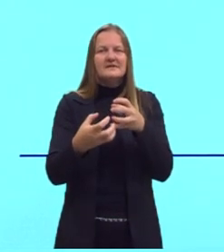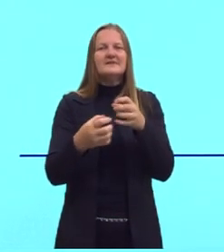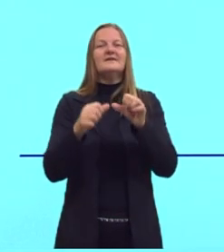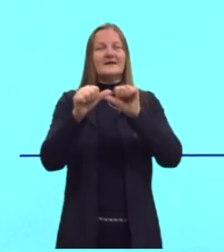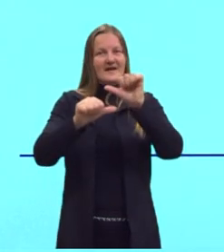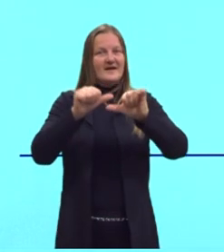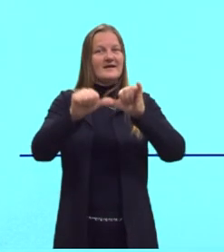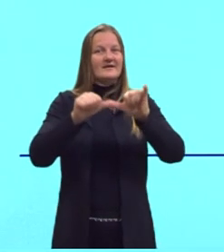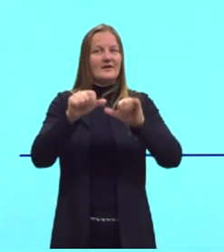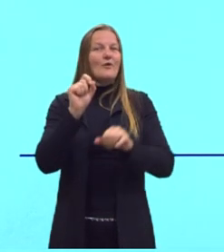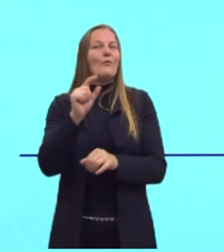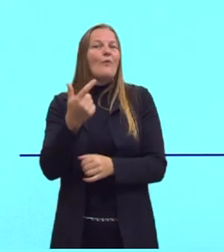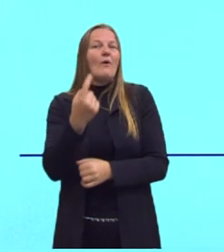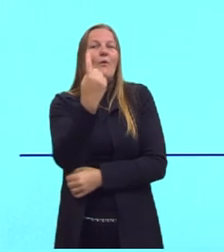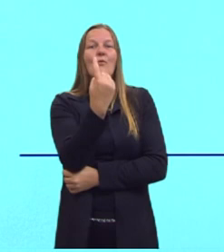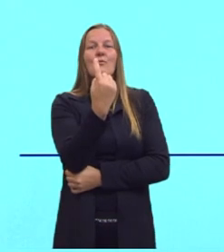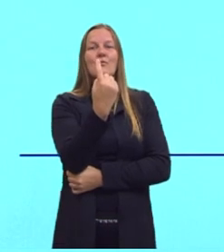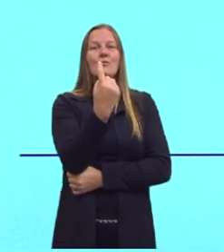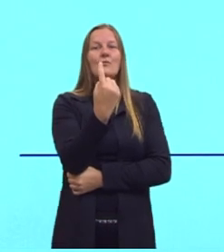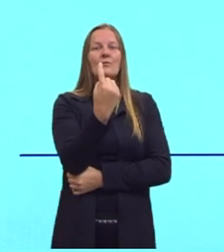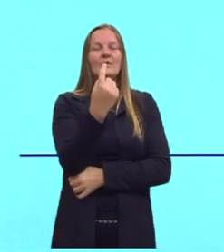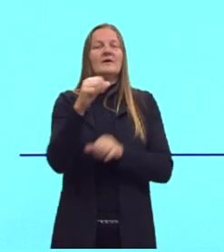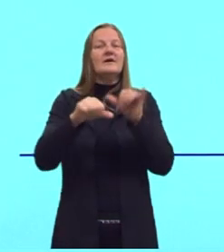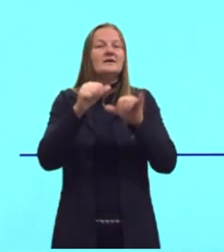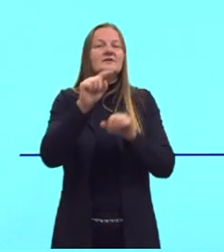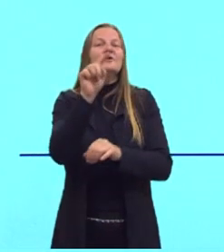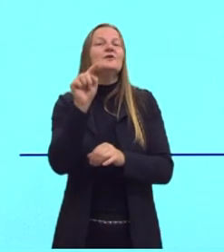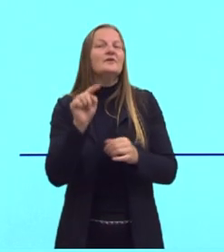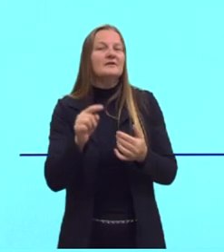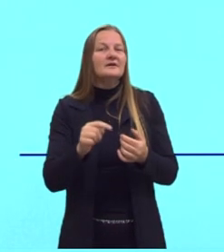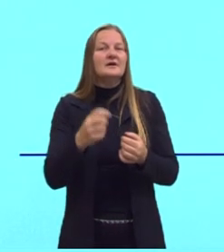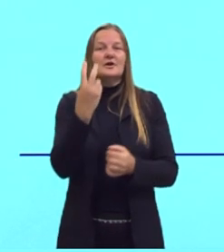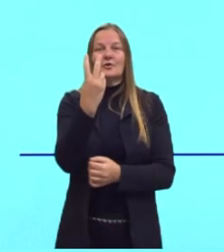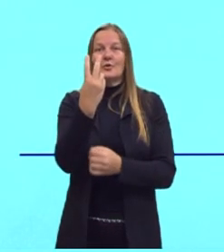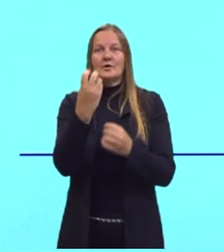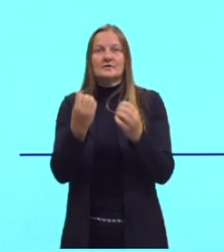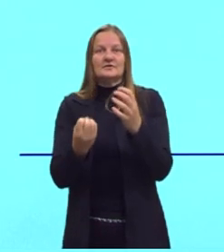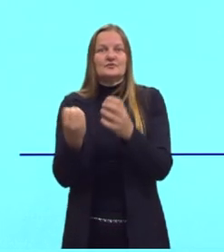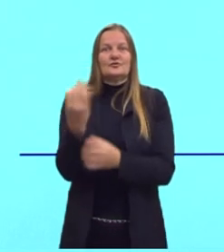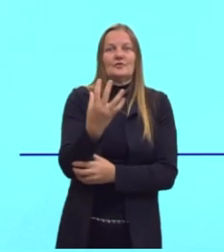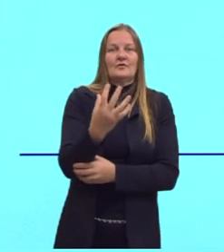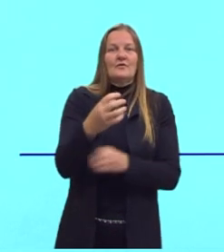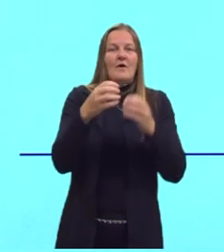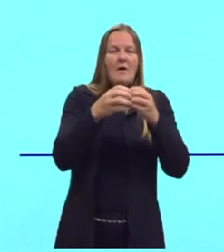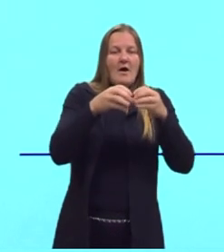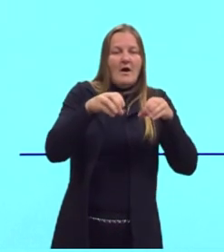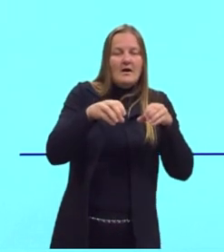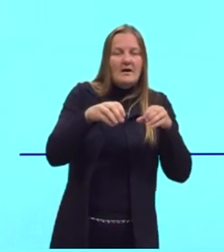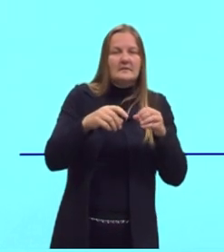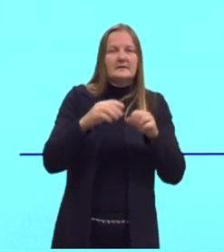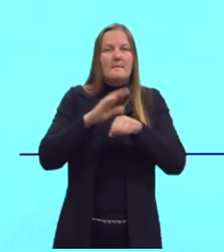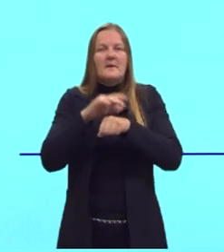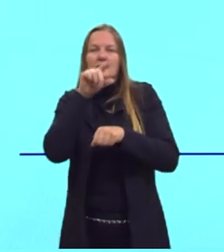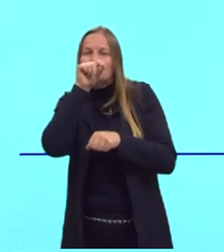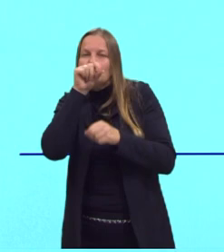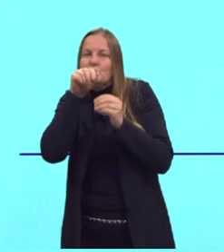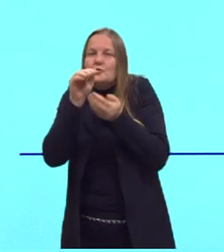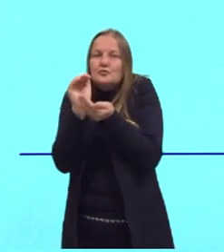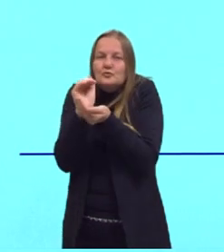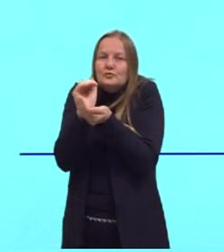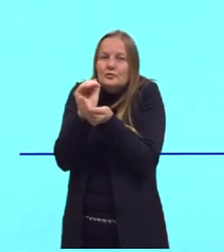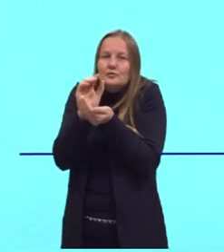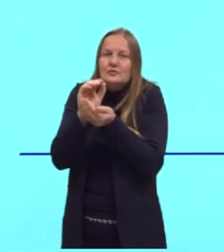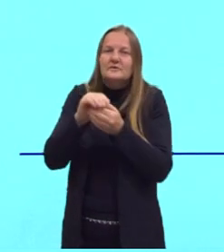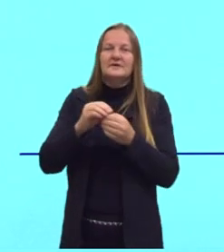Qual reação tem apenas um reagente e forma dois produtos? A casca do ovo mais o pintinho que nasceu.